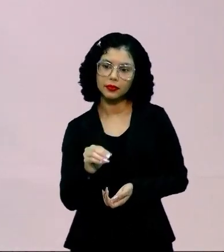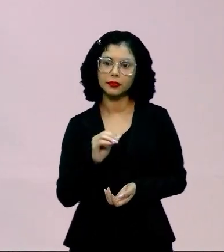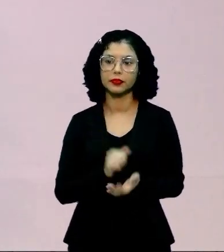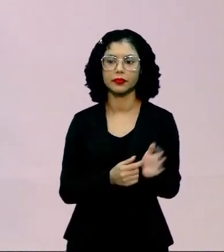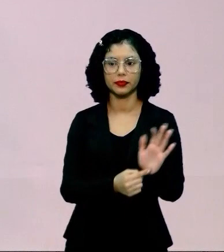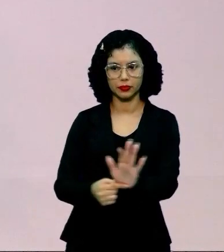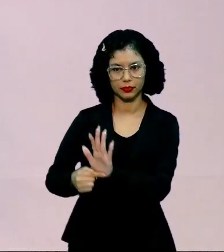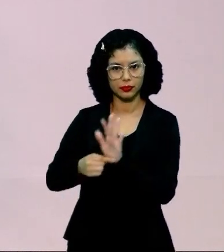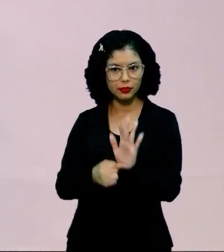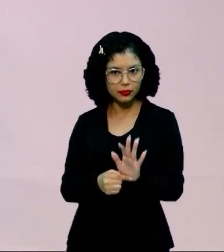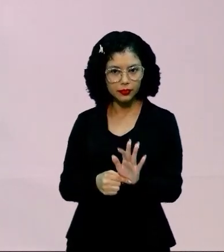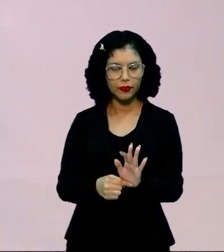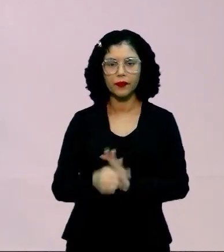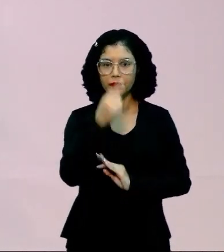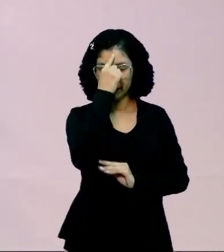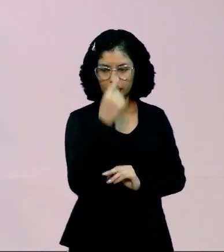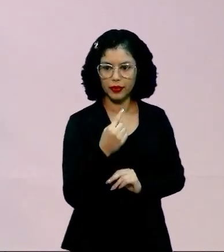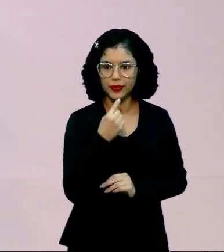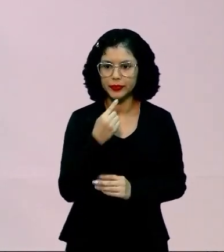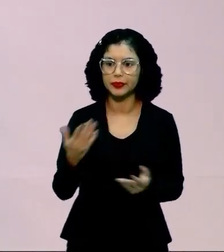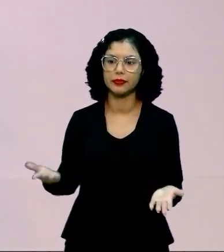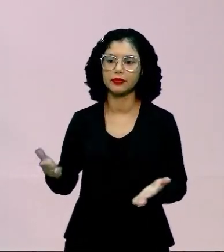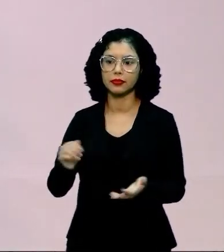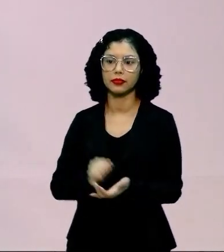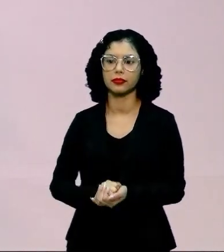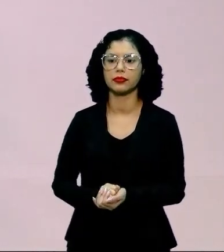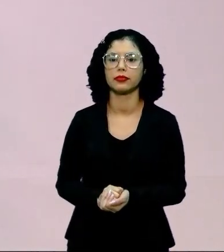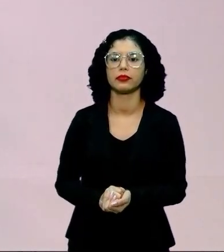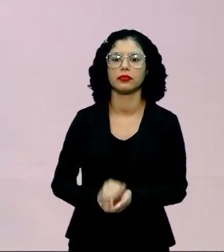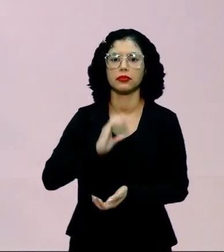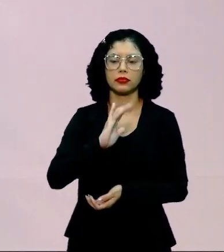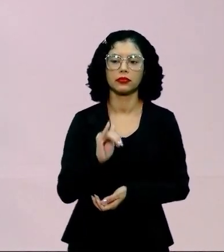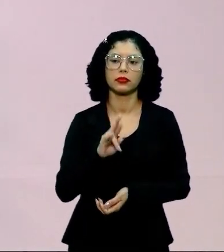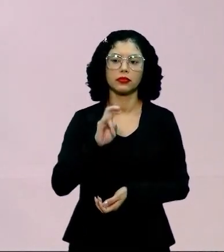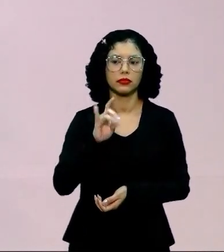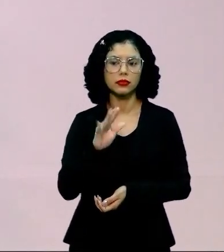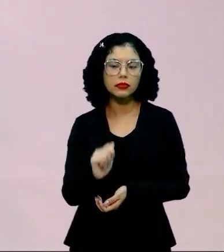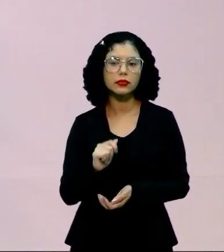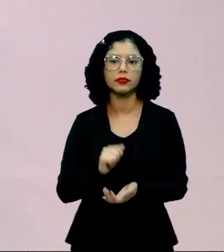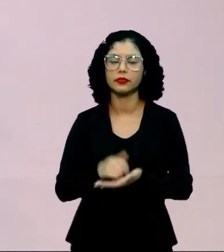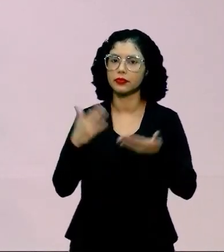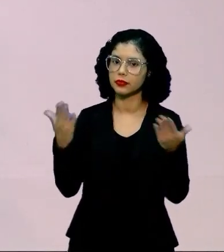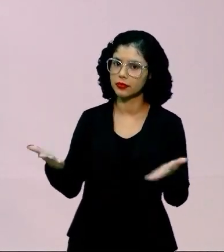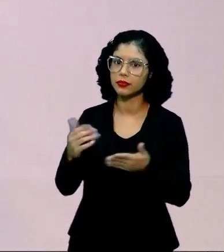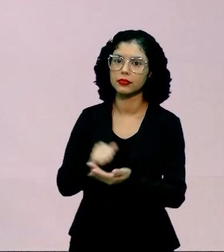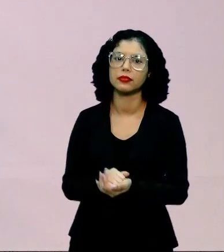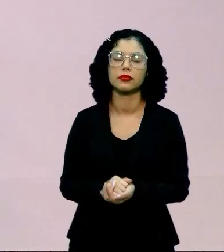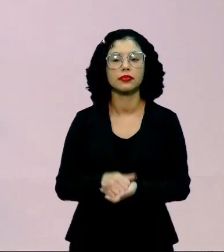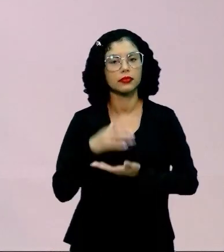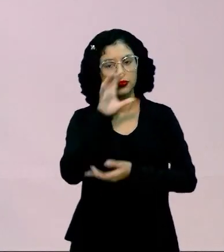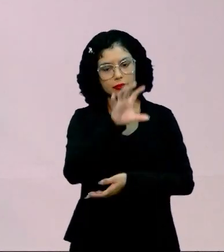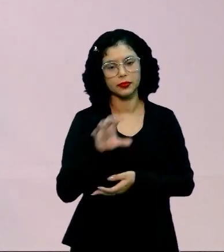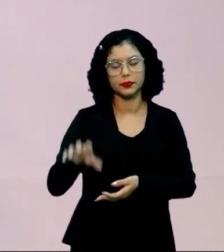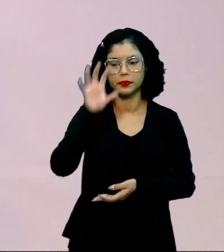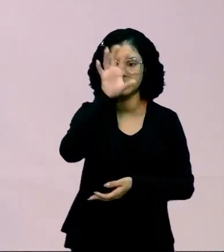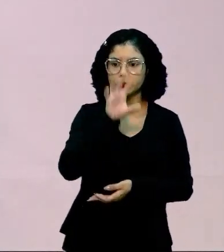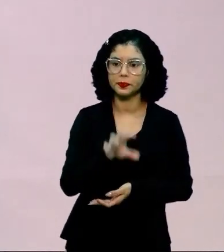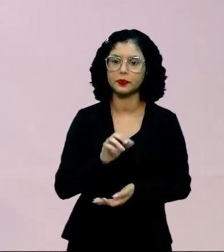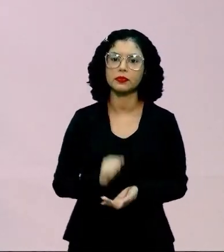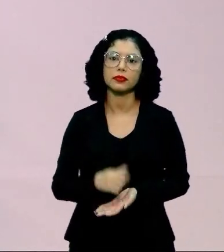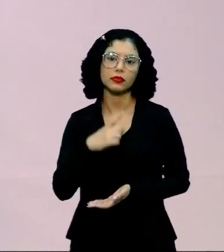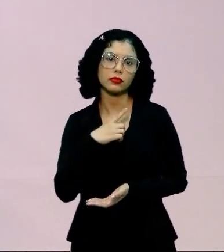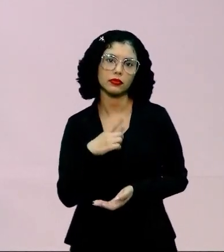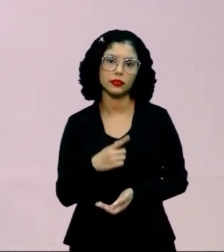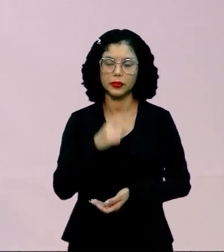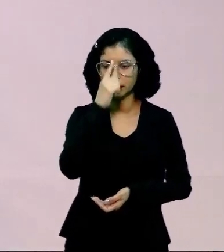uma representação, uma figuração de um caipira, dessa região a qual eu falei, ele tem